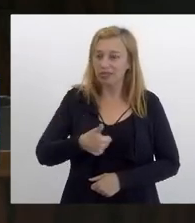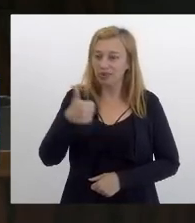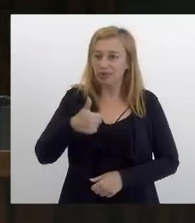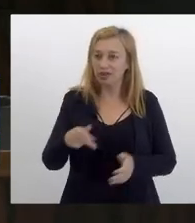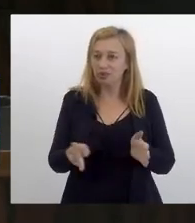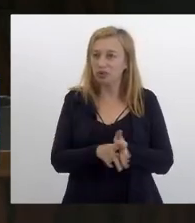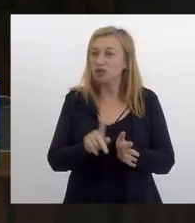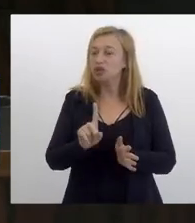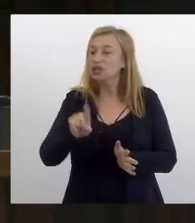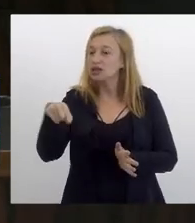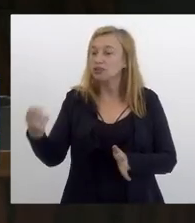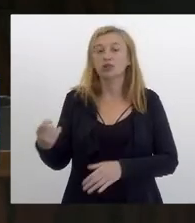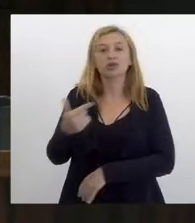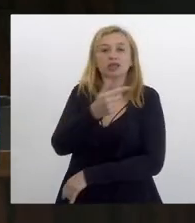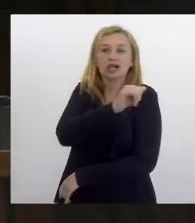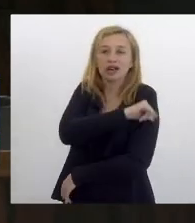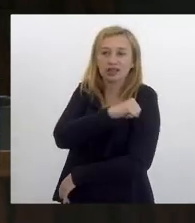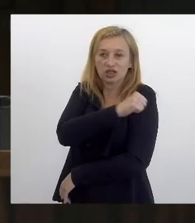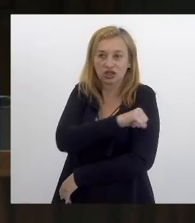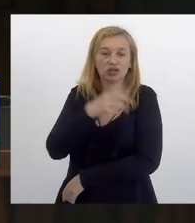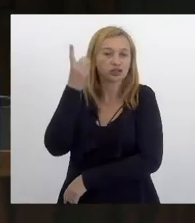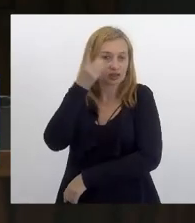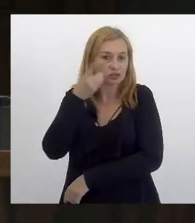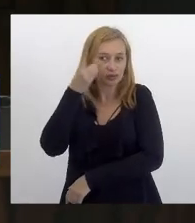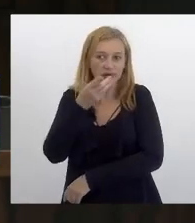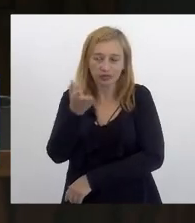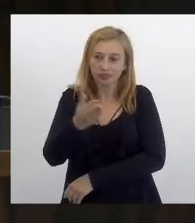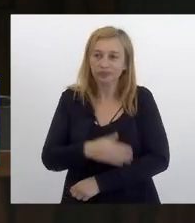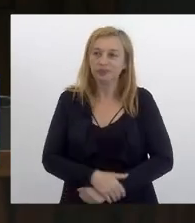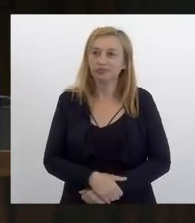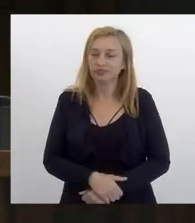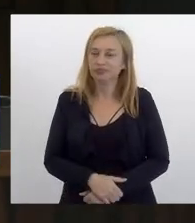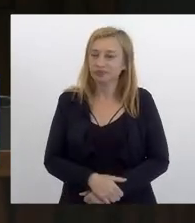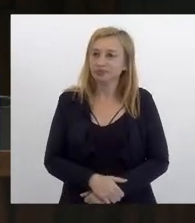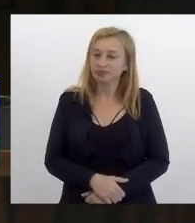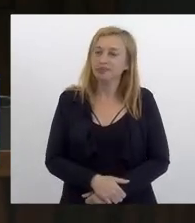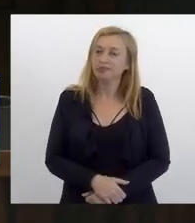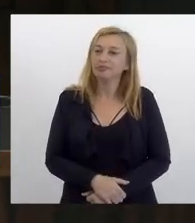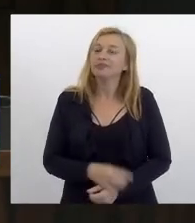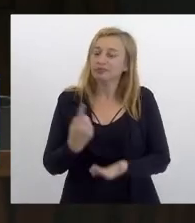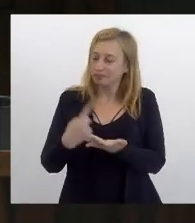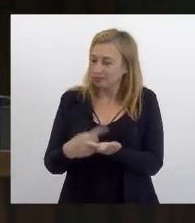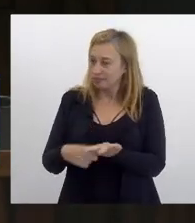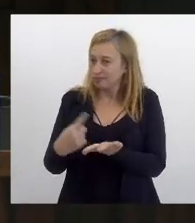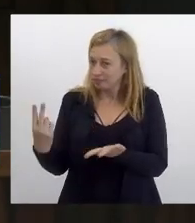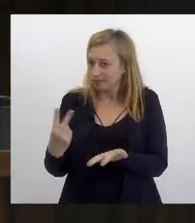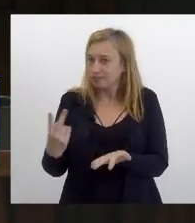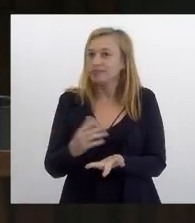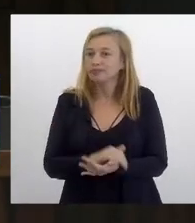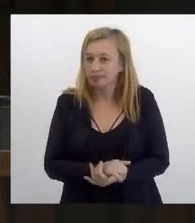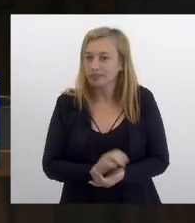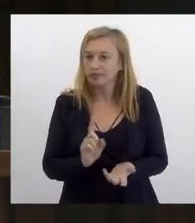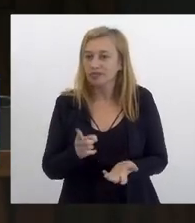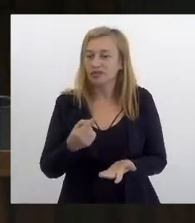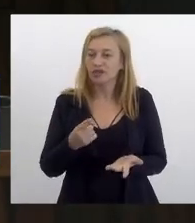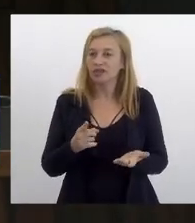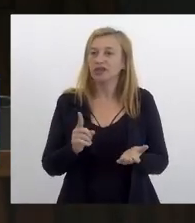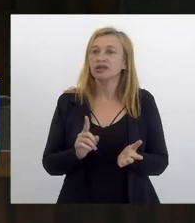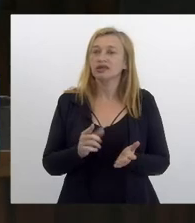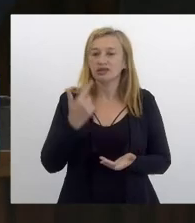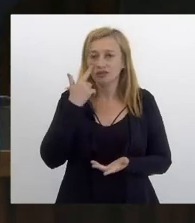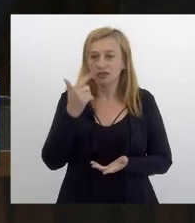e alguém a segunda, a Rejane, a deputada enfermeira Rejane, que fala, aí faz o acordo, havendo acordo, gente toma